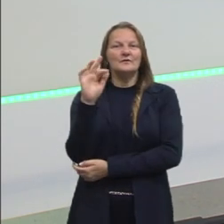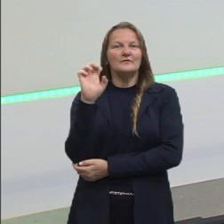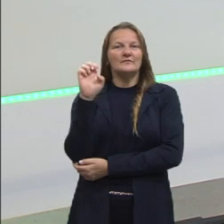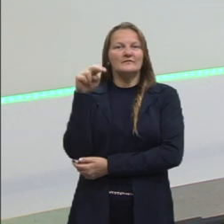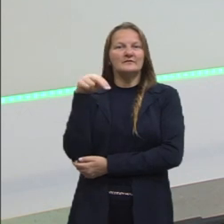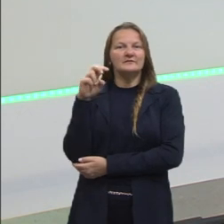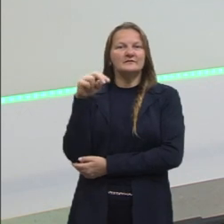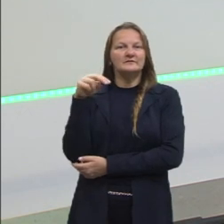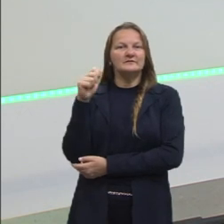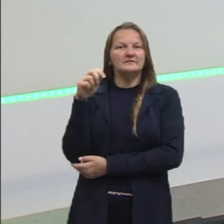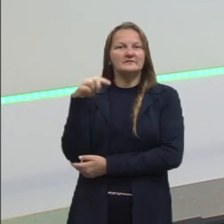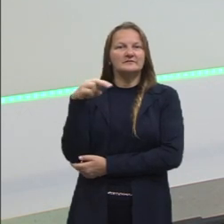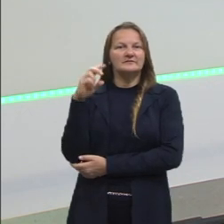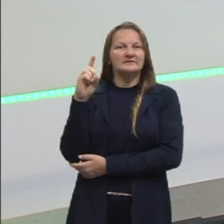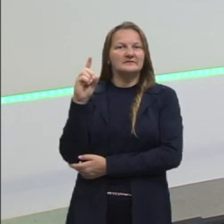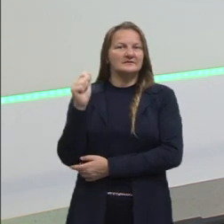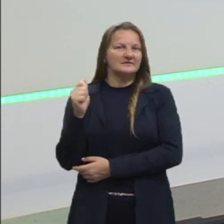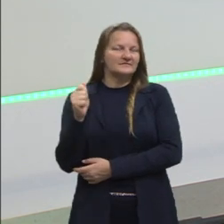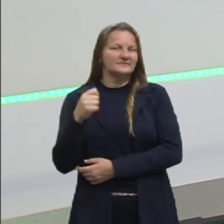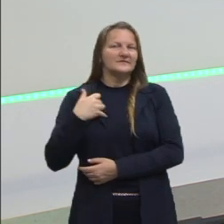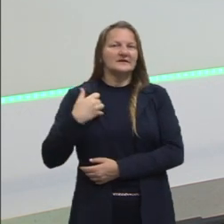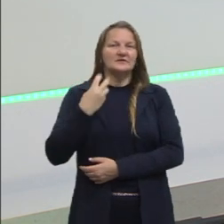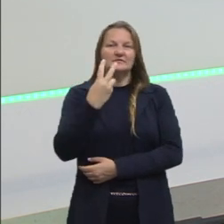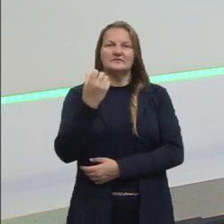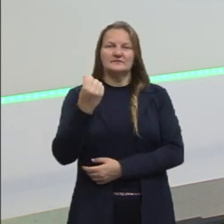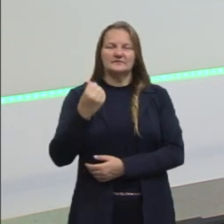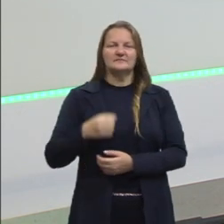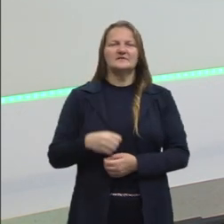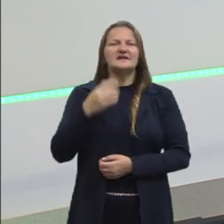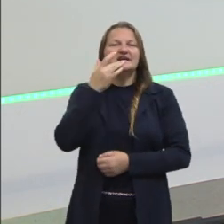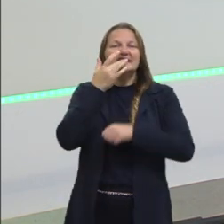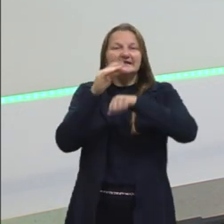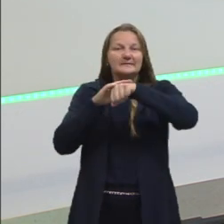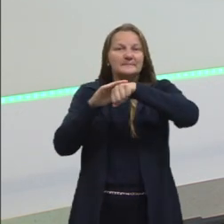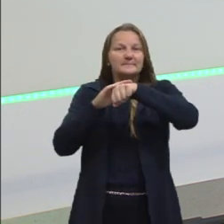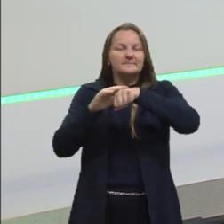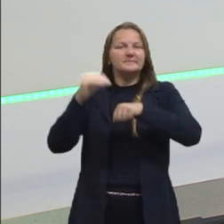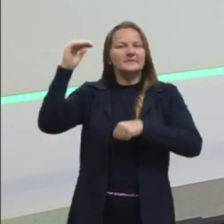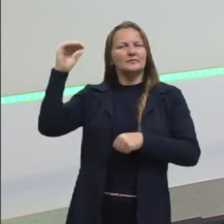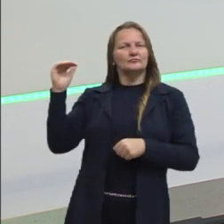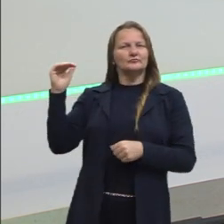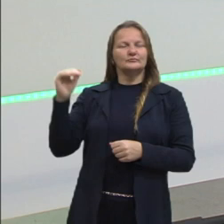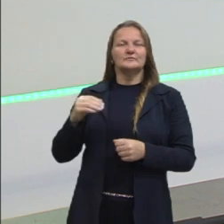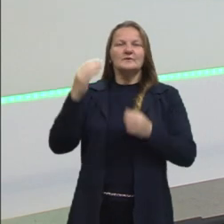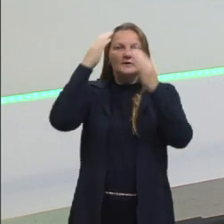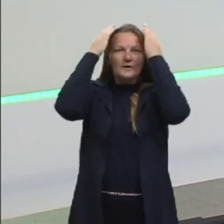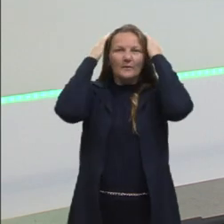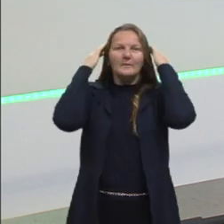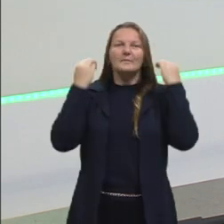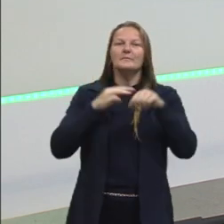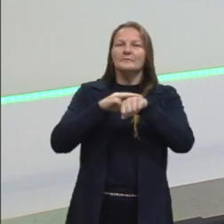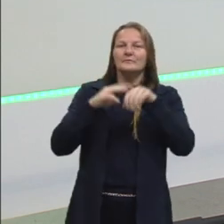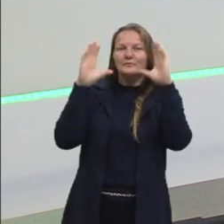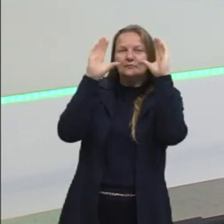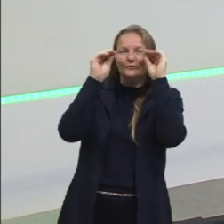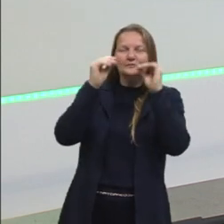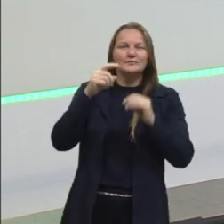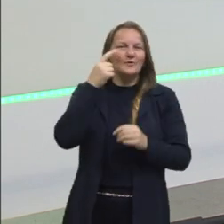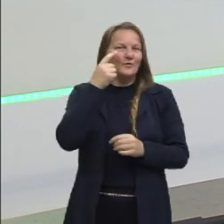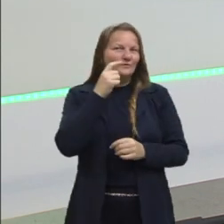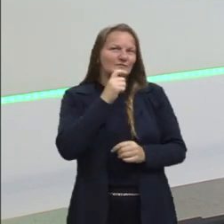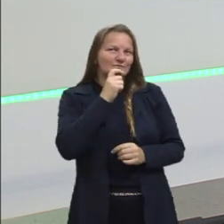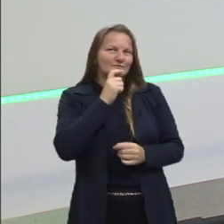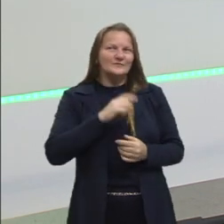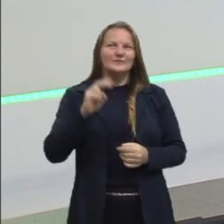tenho 26 anos, sou branca, de baixa estatura, cabelos castanhos escuros, olhos verdes,